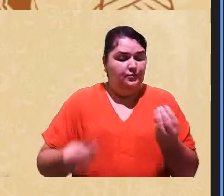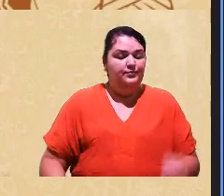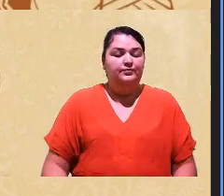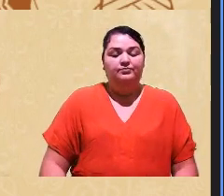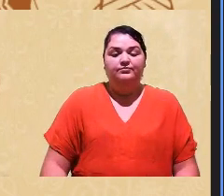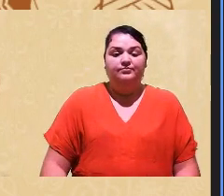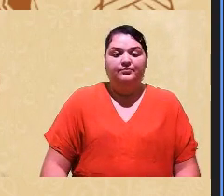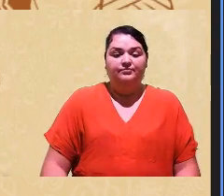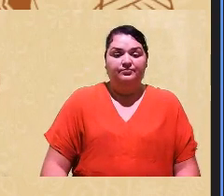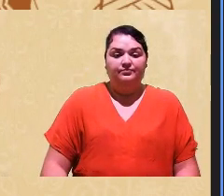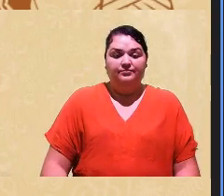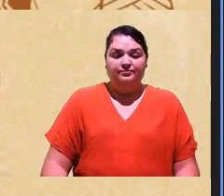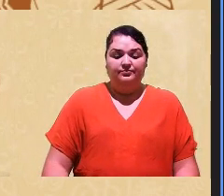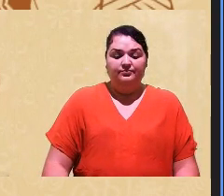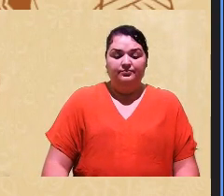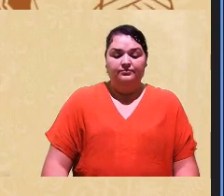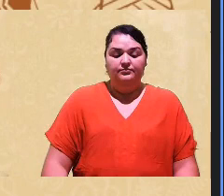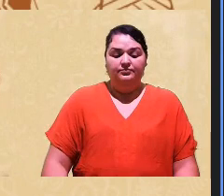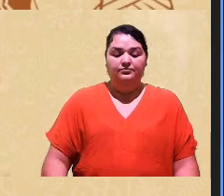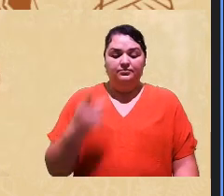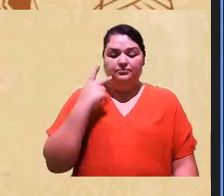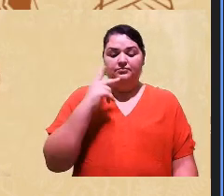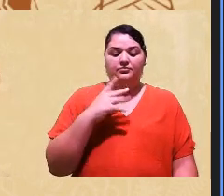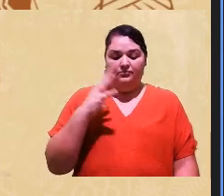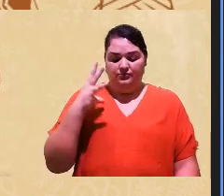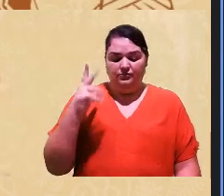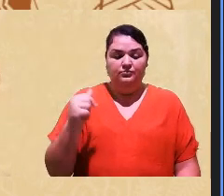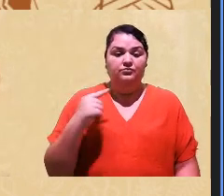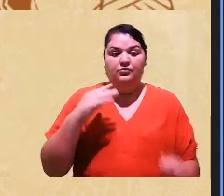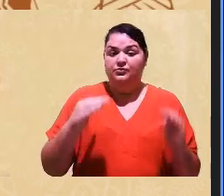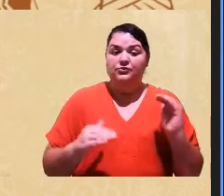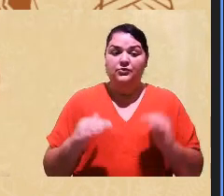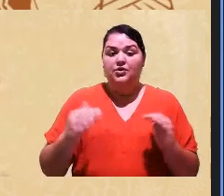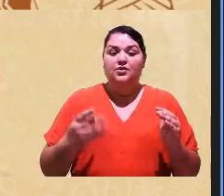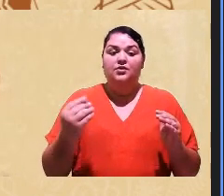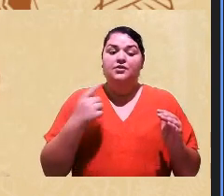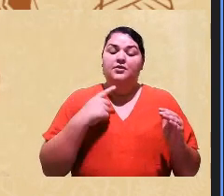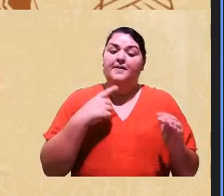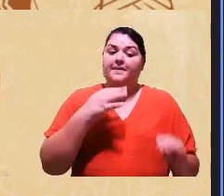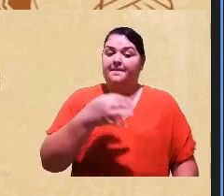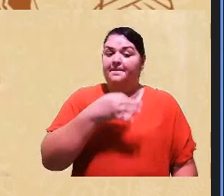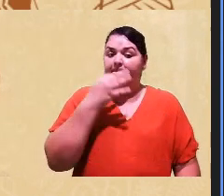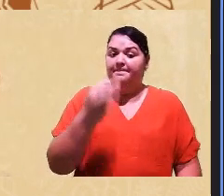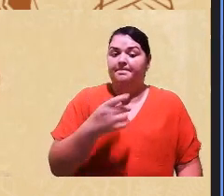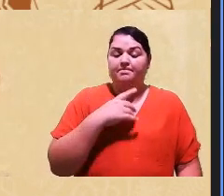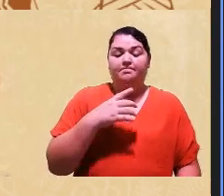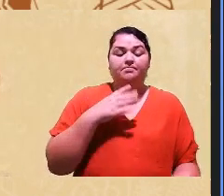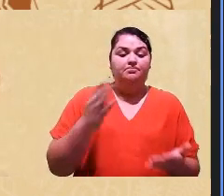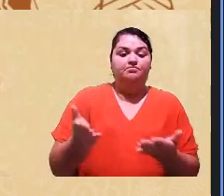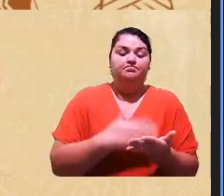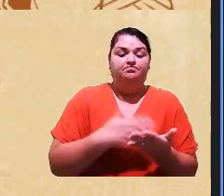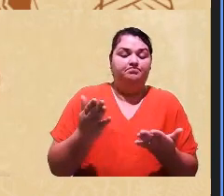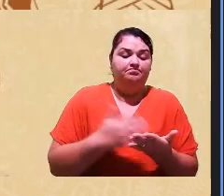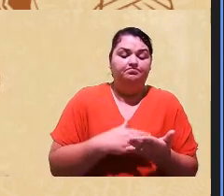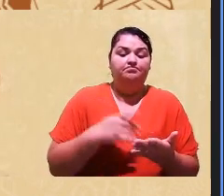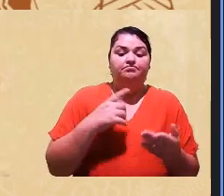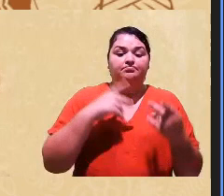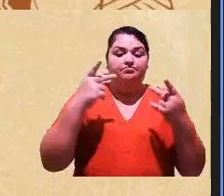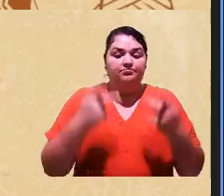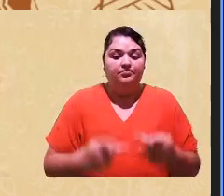pra todos os níveis fica muito a critério de uma agenda de um projeto